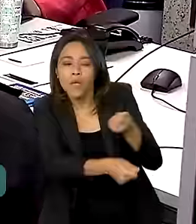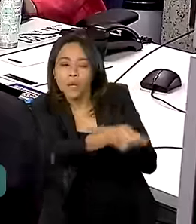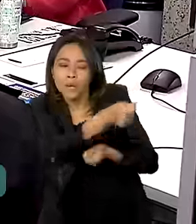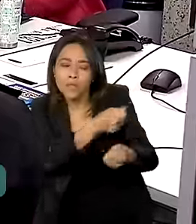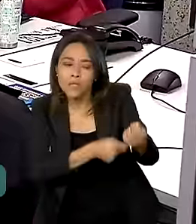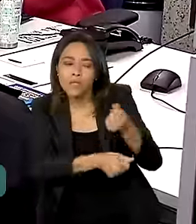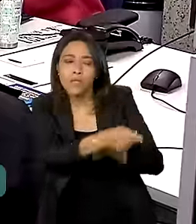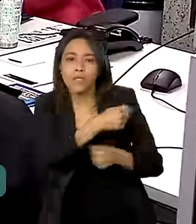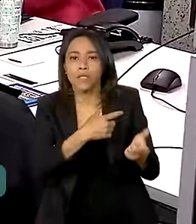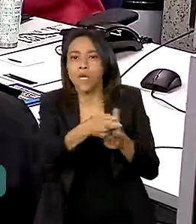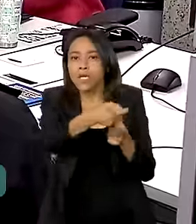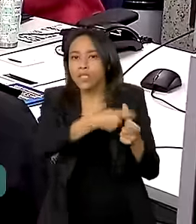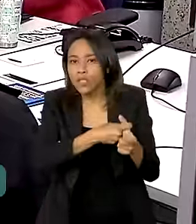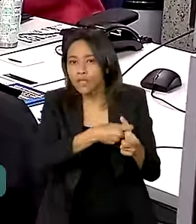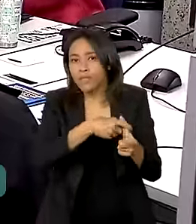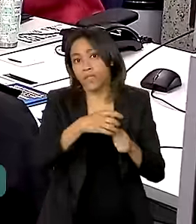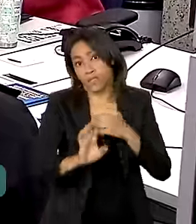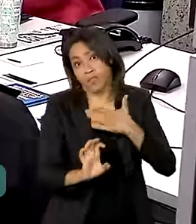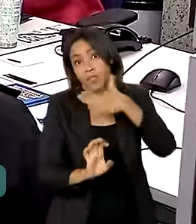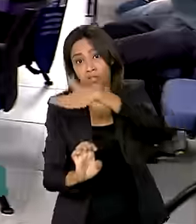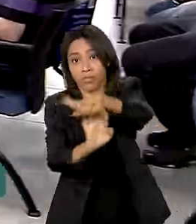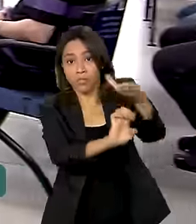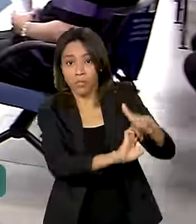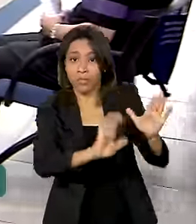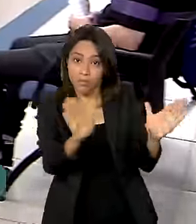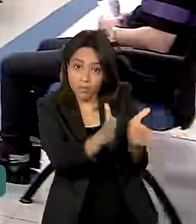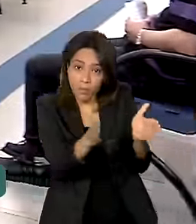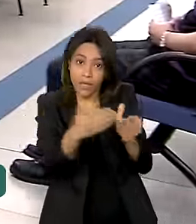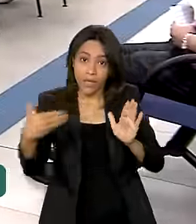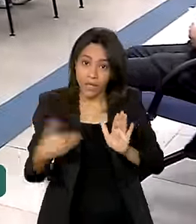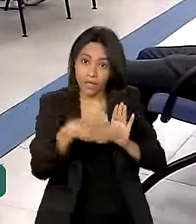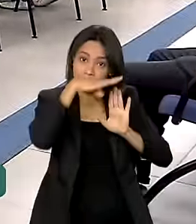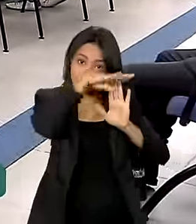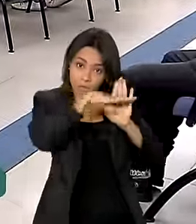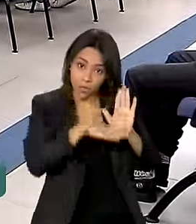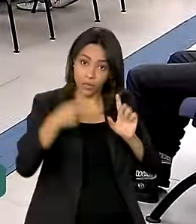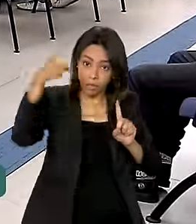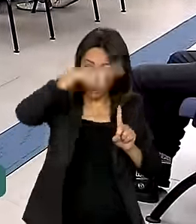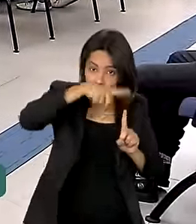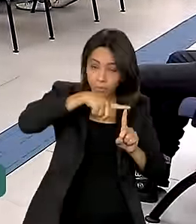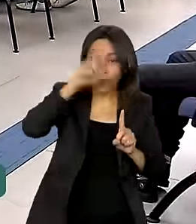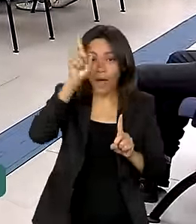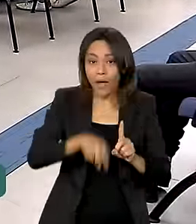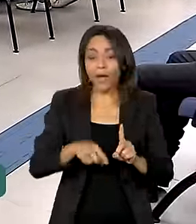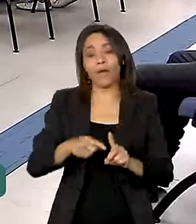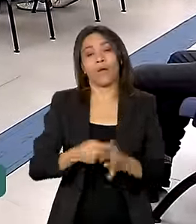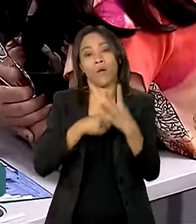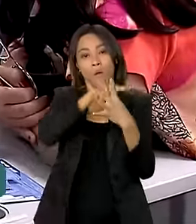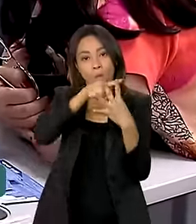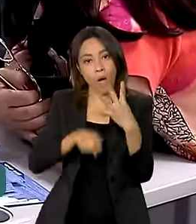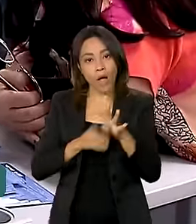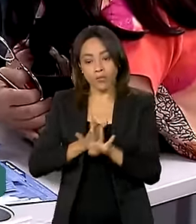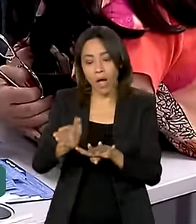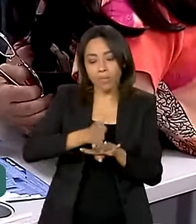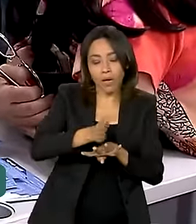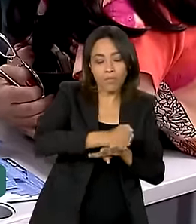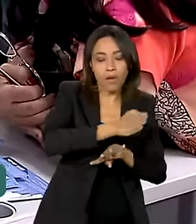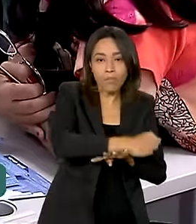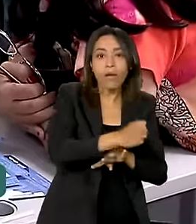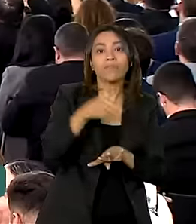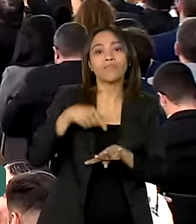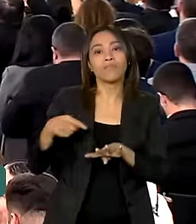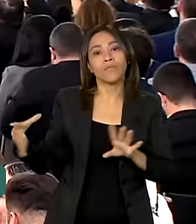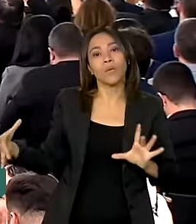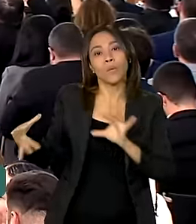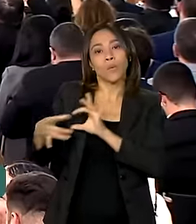dívidas de pequenos negócios. Essa versão do Desenrola é um dos quatro eixos do programa Acredita do Governo Federal.